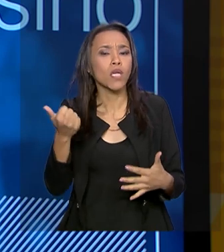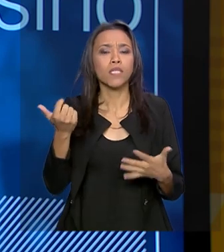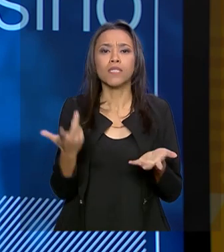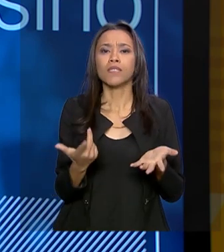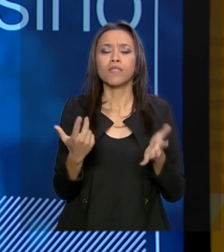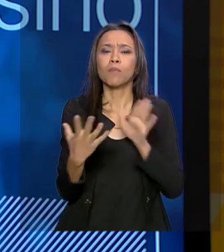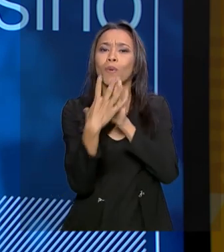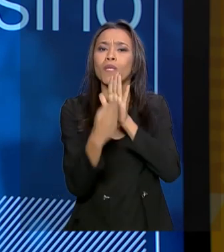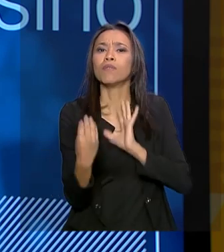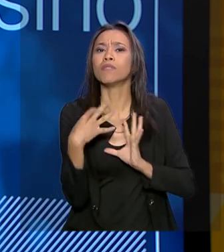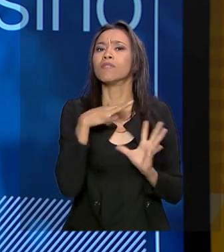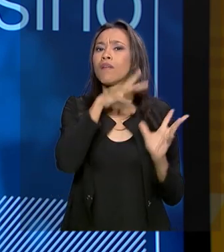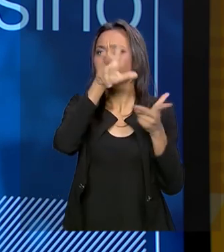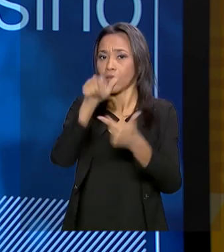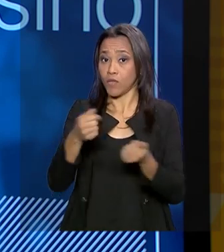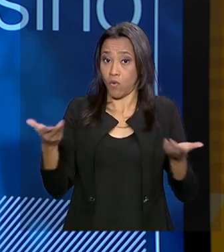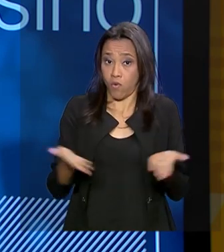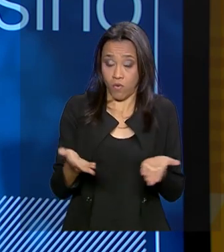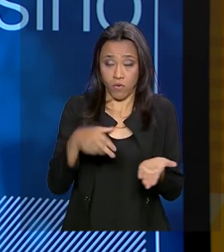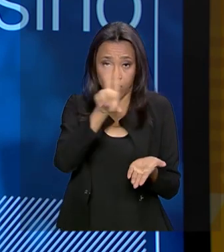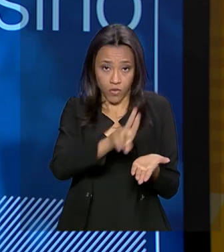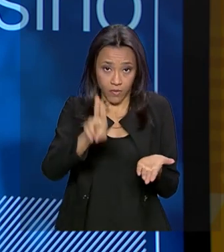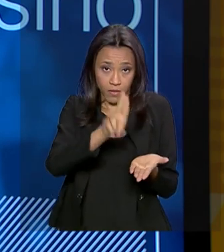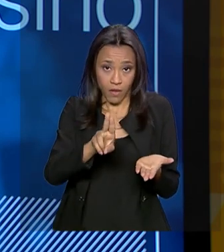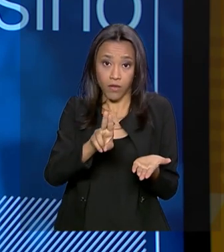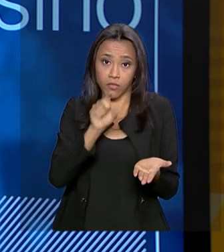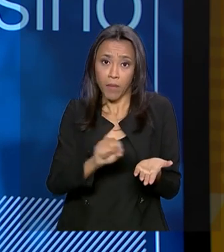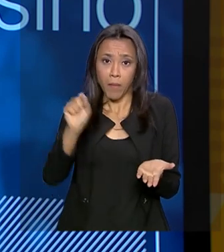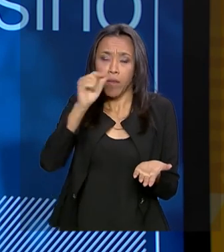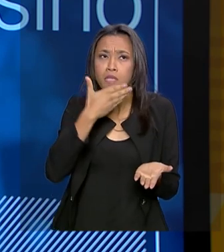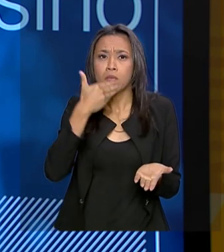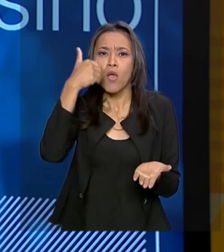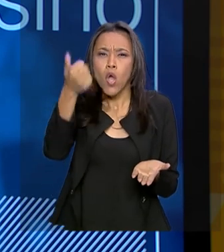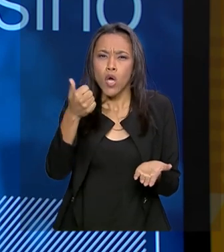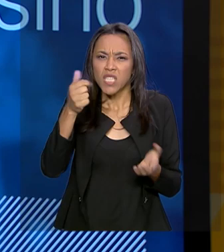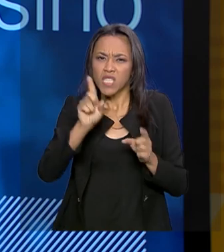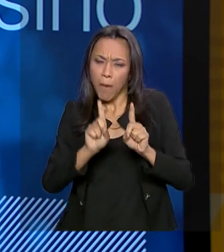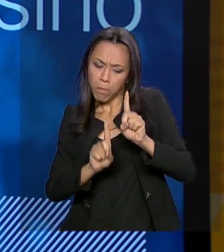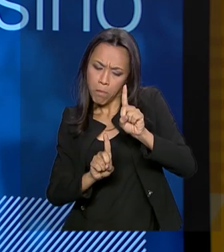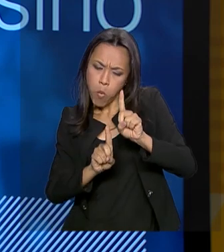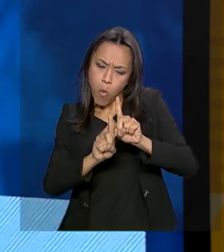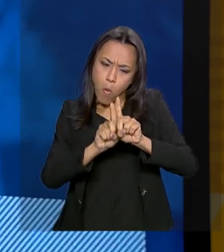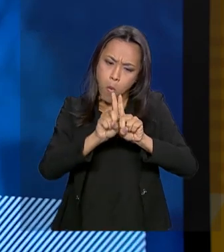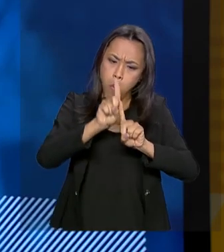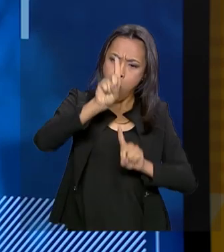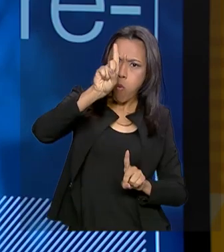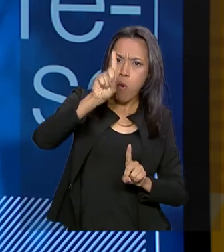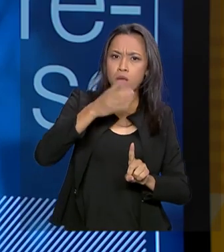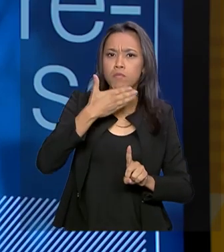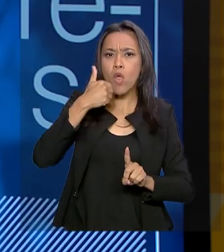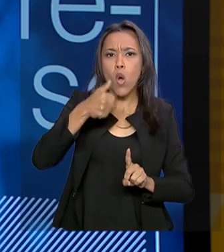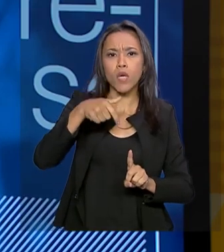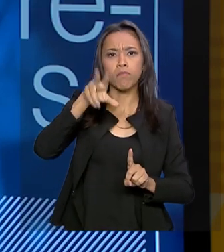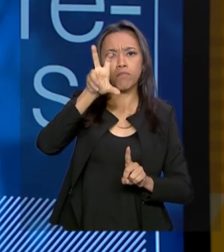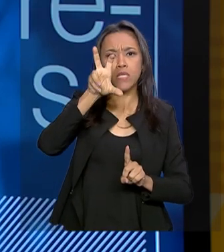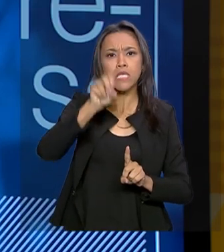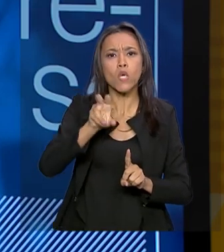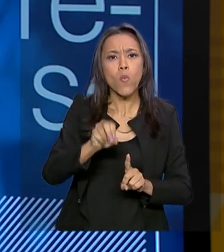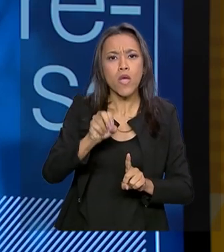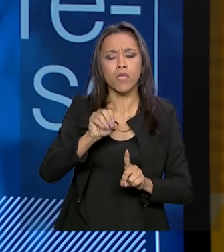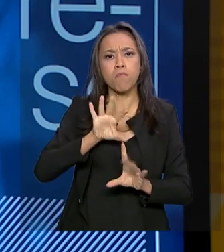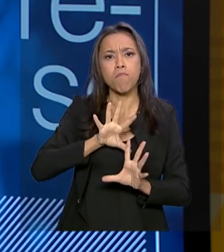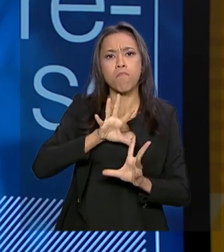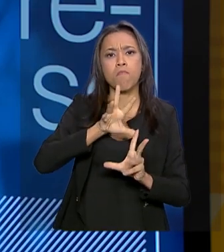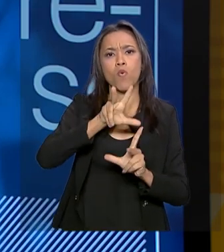internacionais. Hoje, as universidades públicas, que estão melhores alocadas no ranking internacional, entre as 50 melhores no ranking